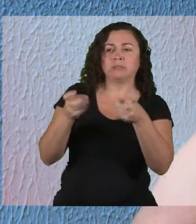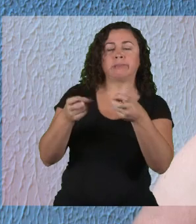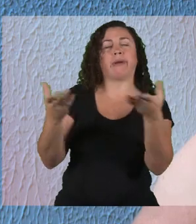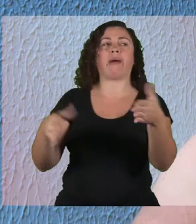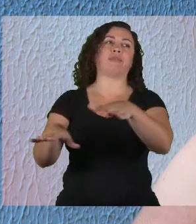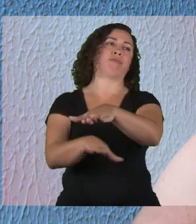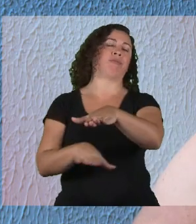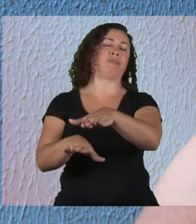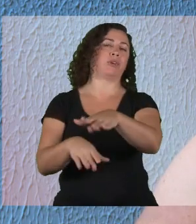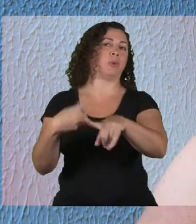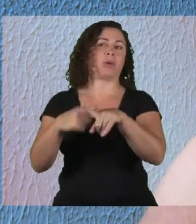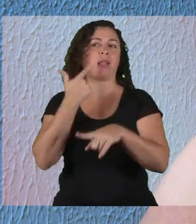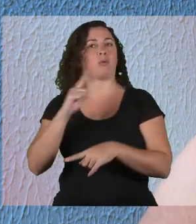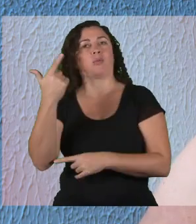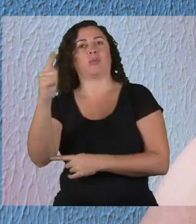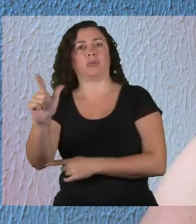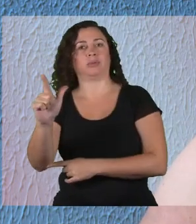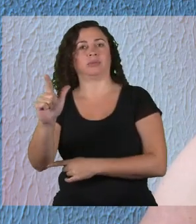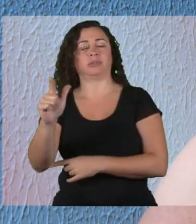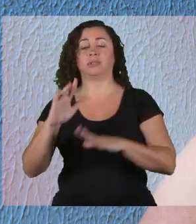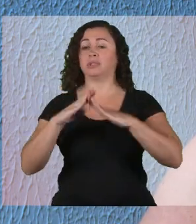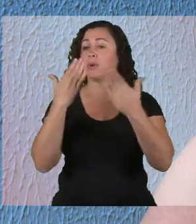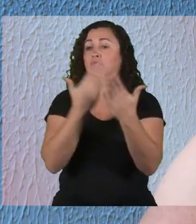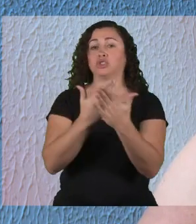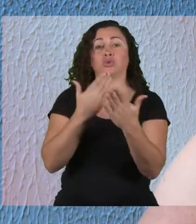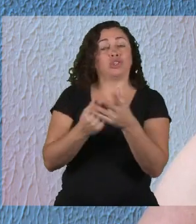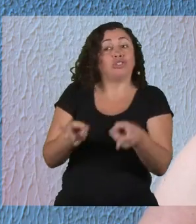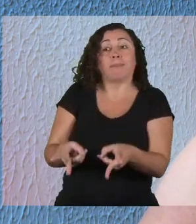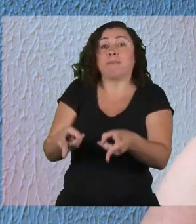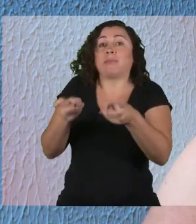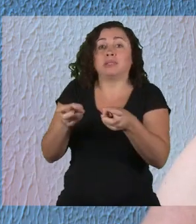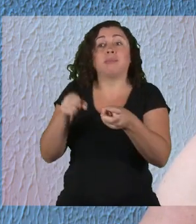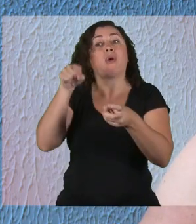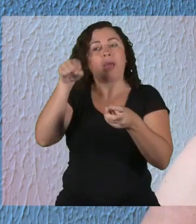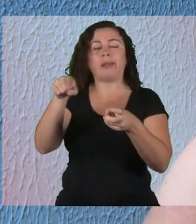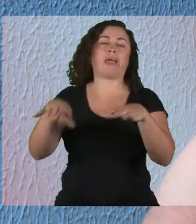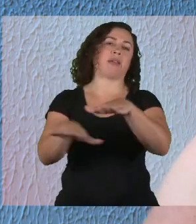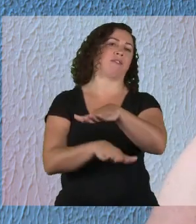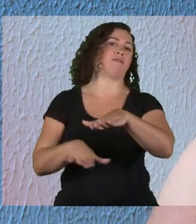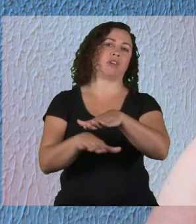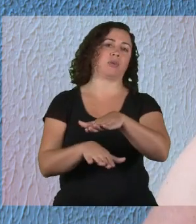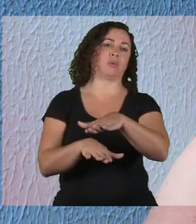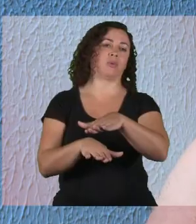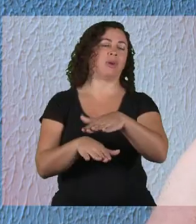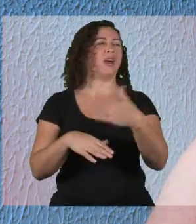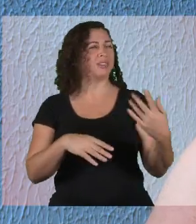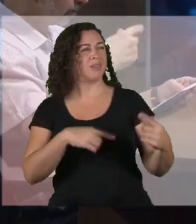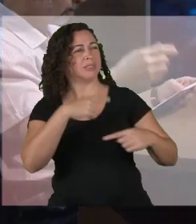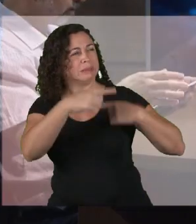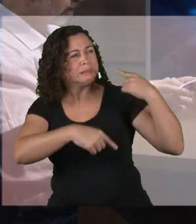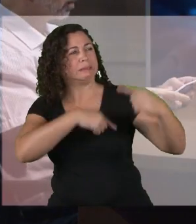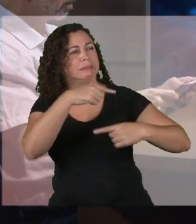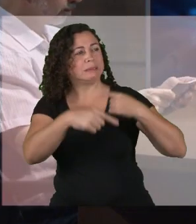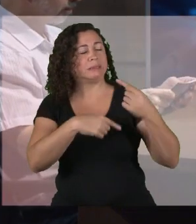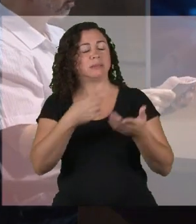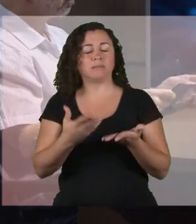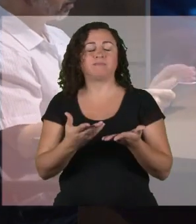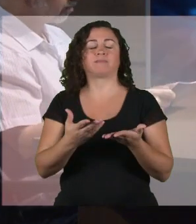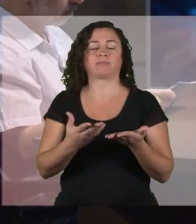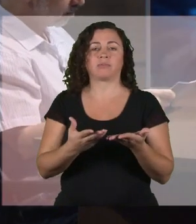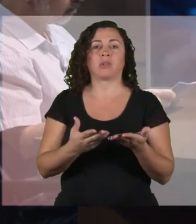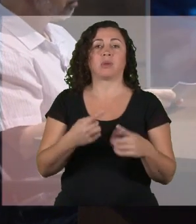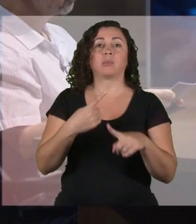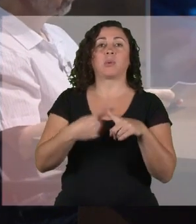desqualificados, eles atendem às expectativas de desqualificação que a escola já os recebe. Um ciclo vicioso, né? Eles